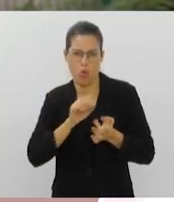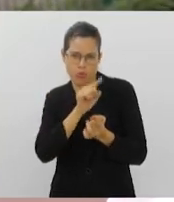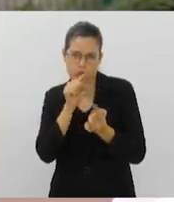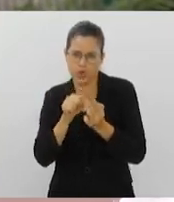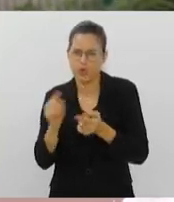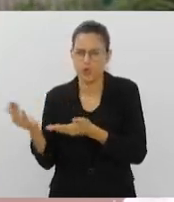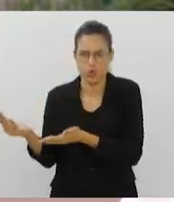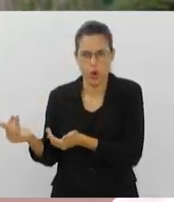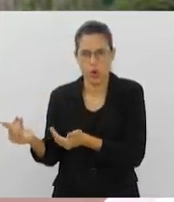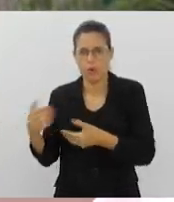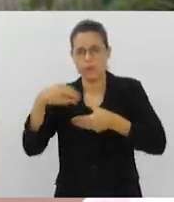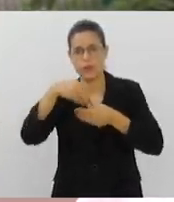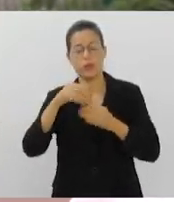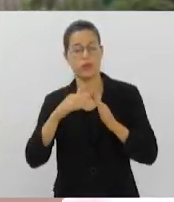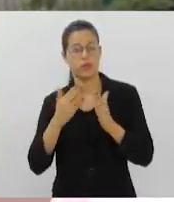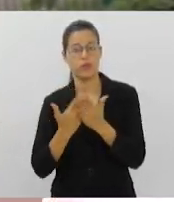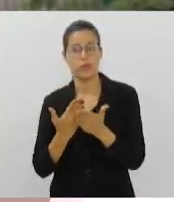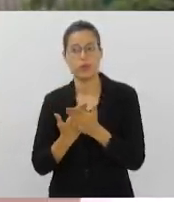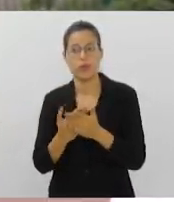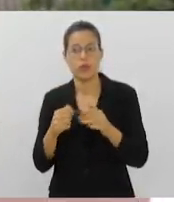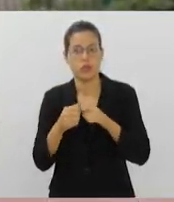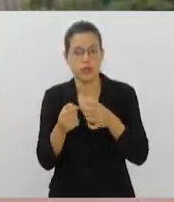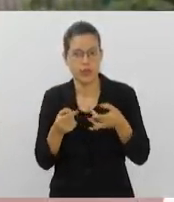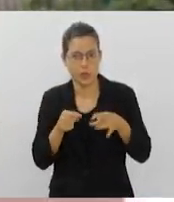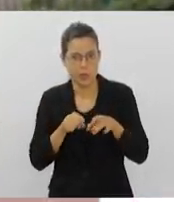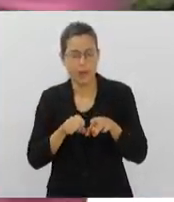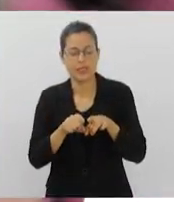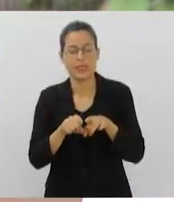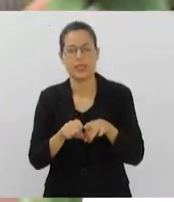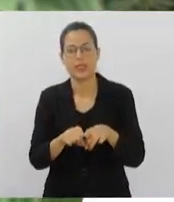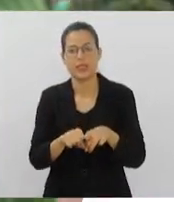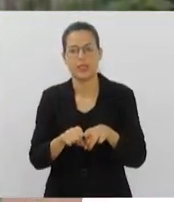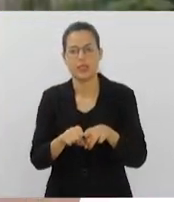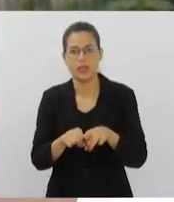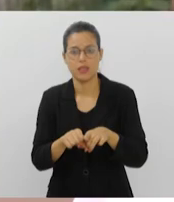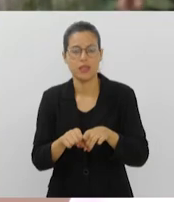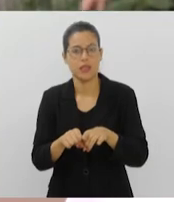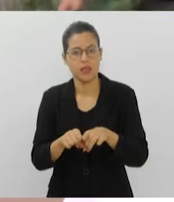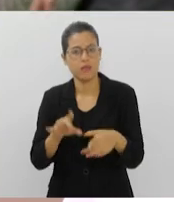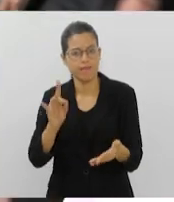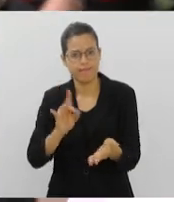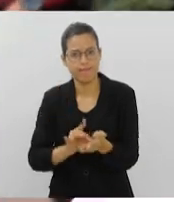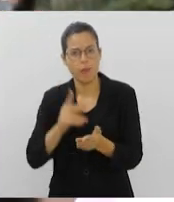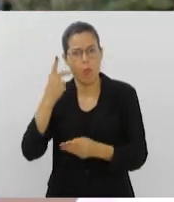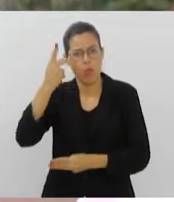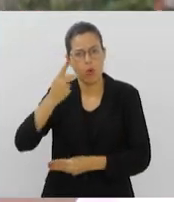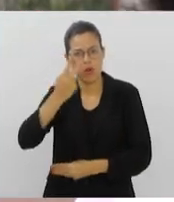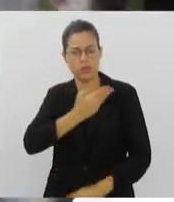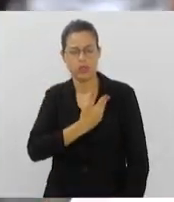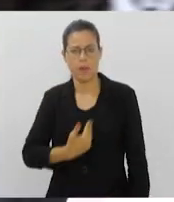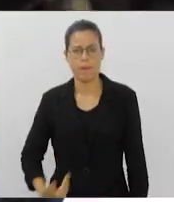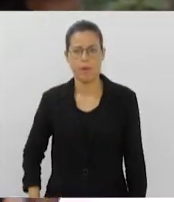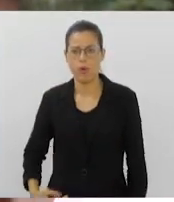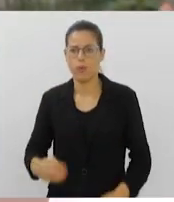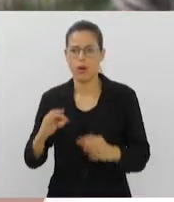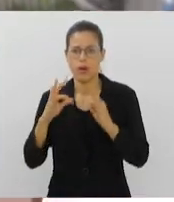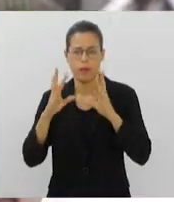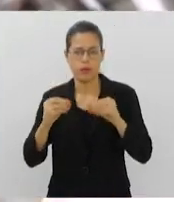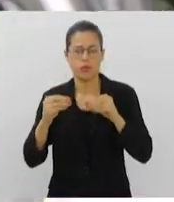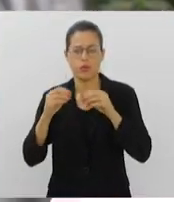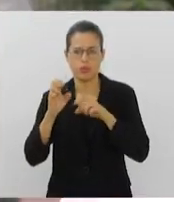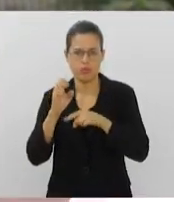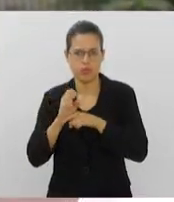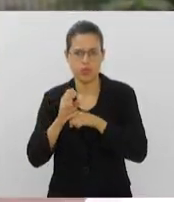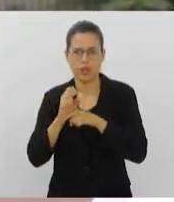de escolas. A gente faz parcerias para realmente levar a política pública para todo o Estado do Rio de Janeiro,